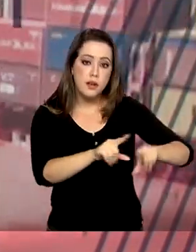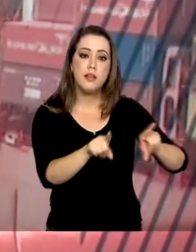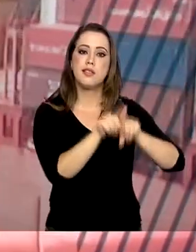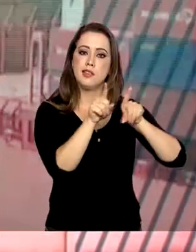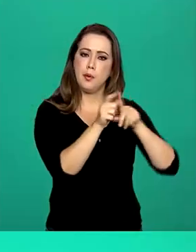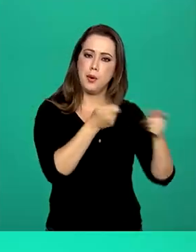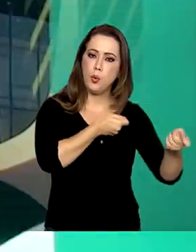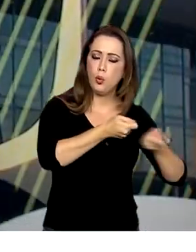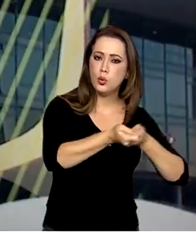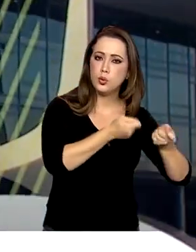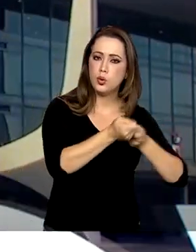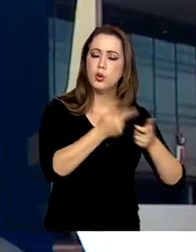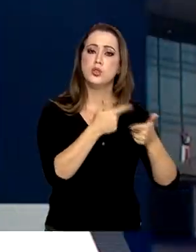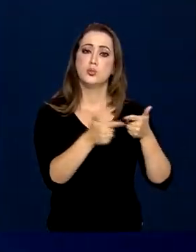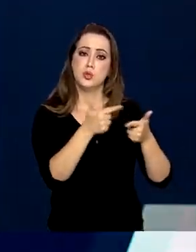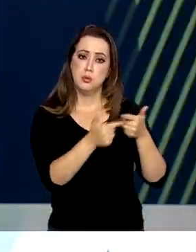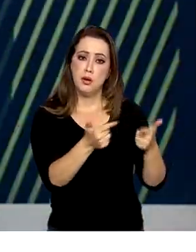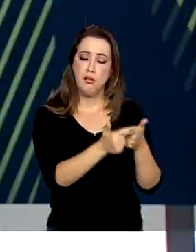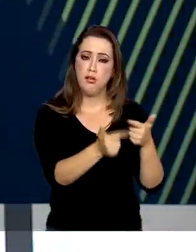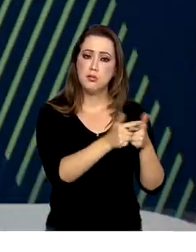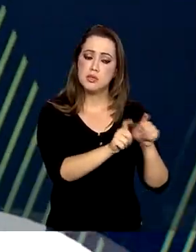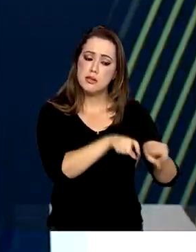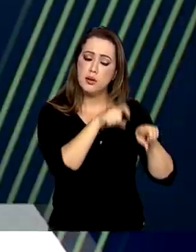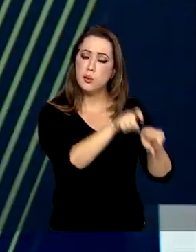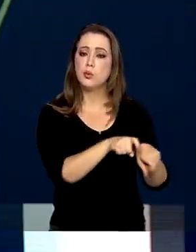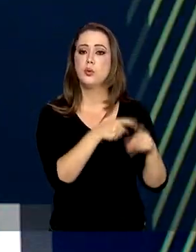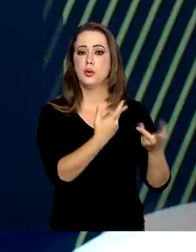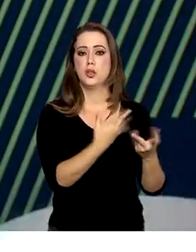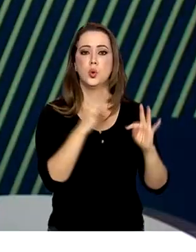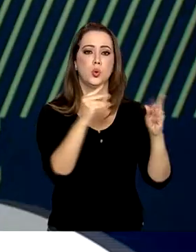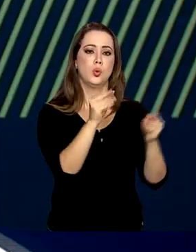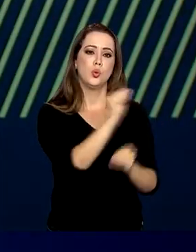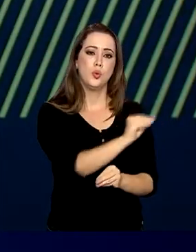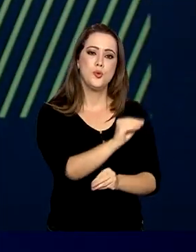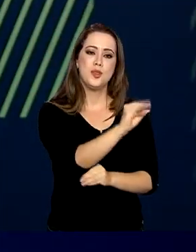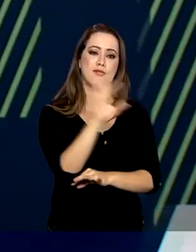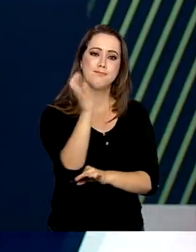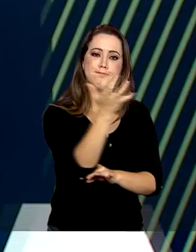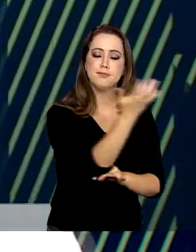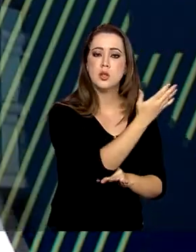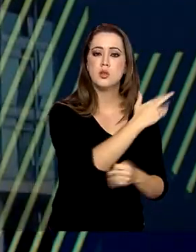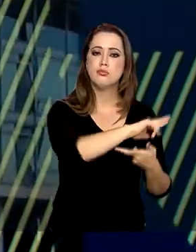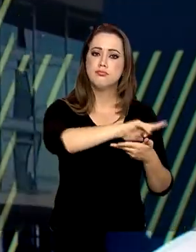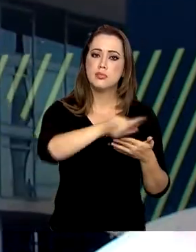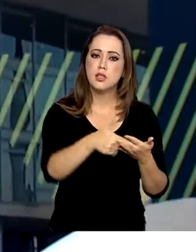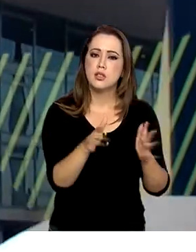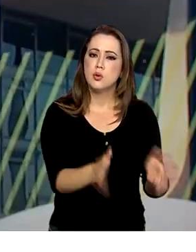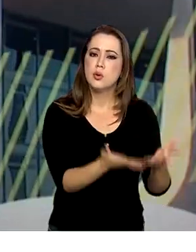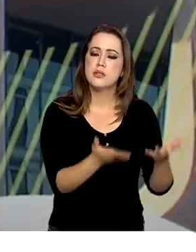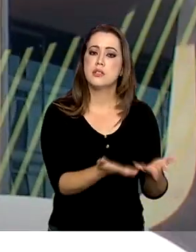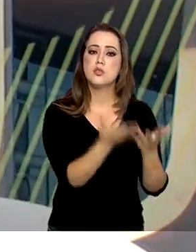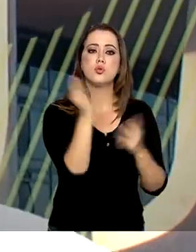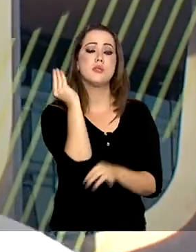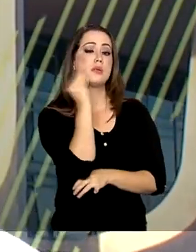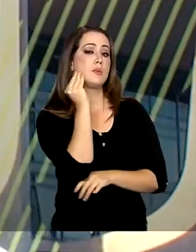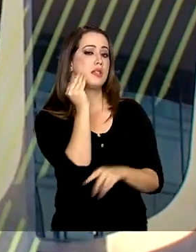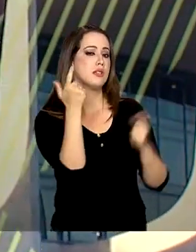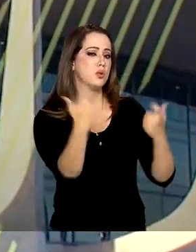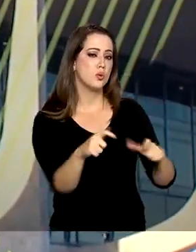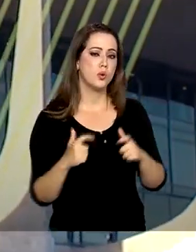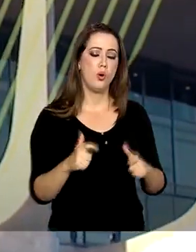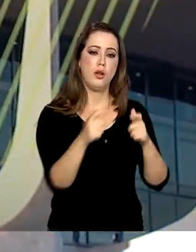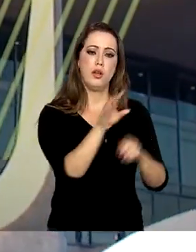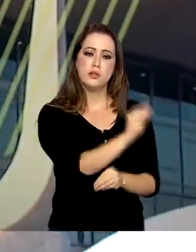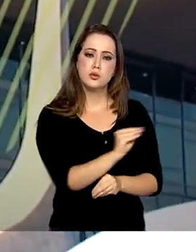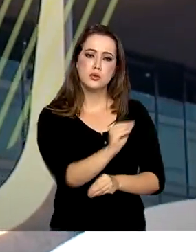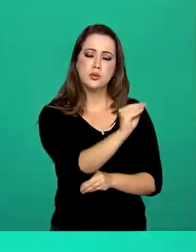e controle de pragas, por exemplo. Tudo valorizando a biodiversidade brasileira, com incentivo a experiências locais